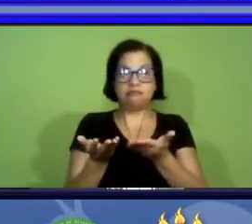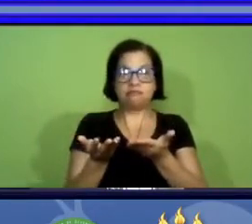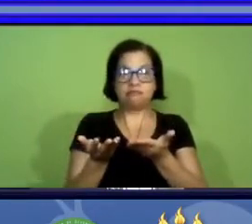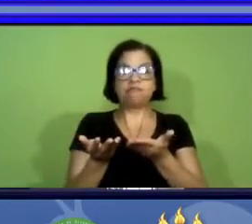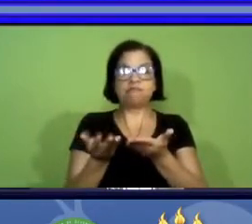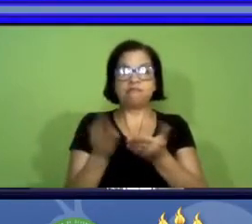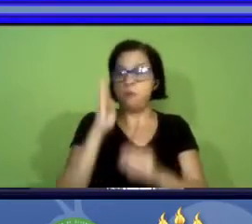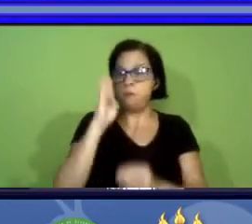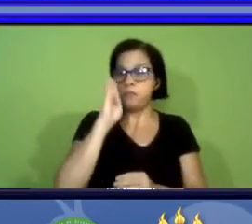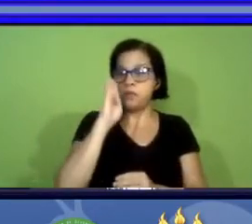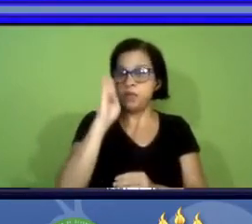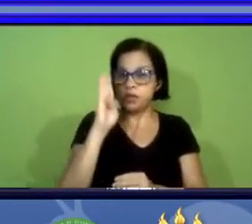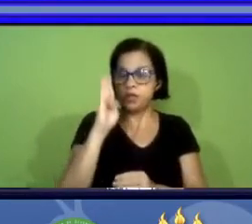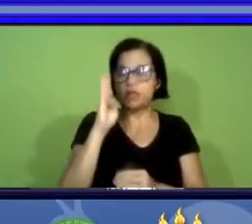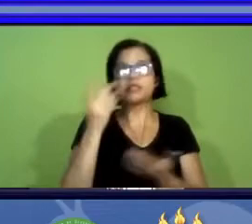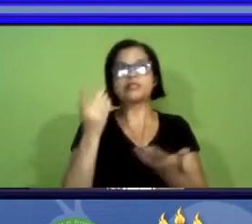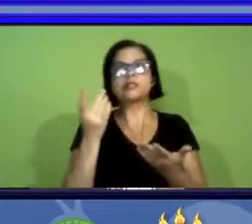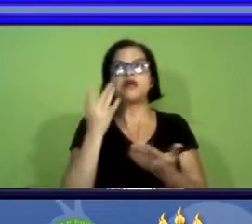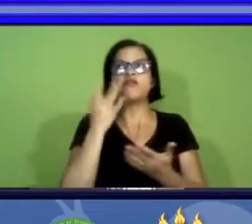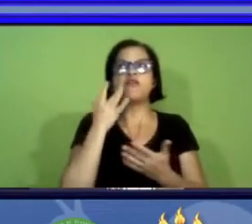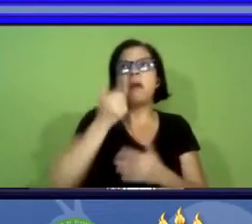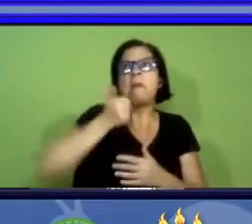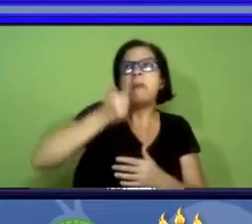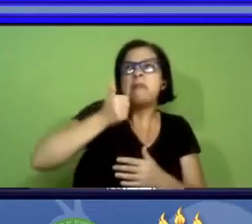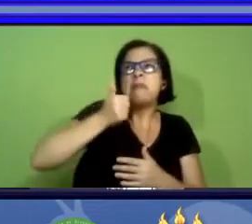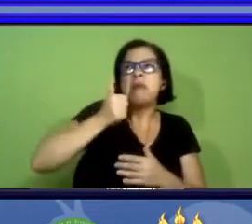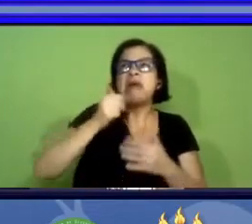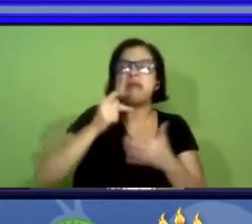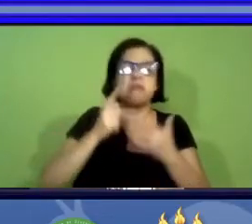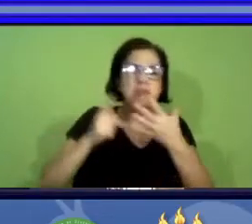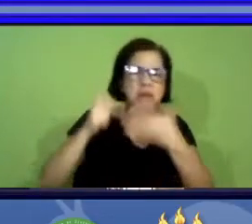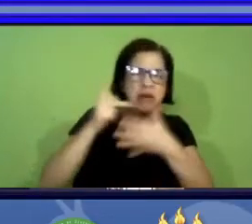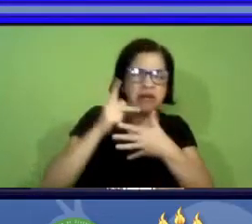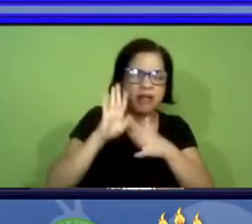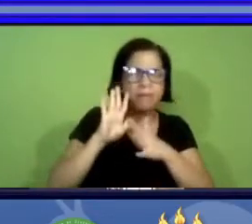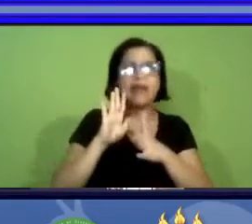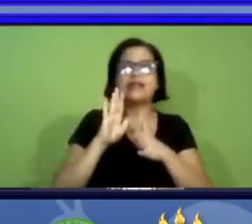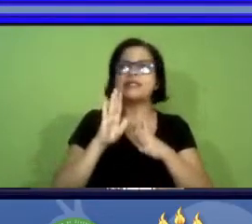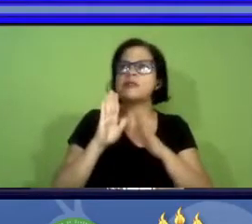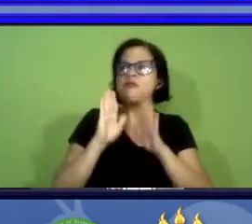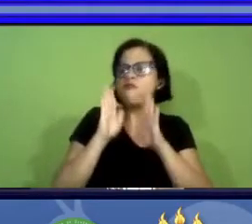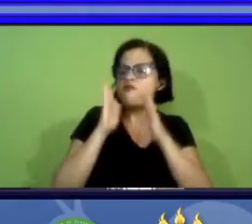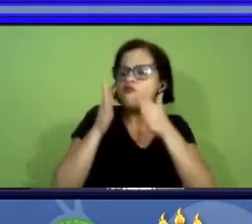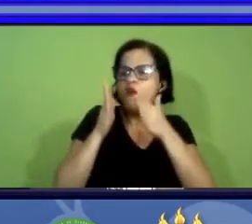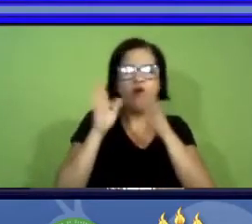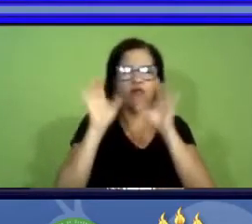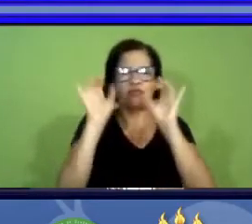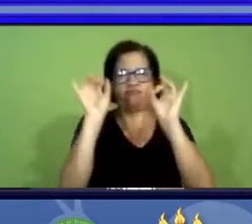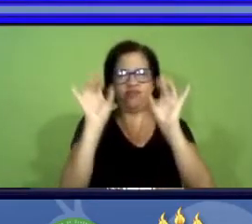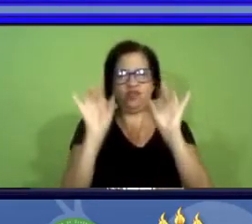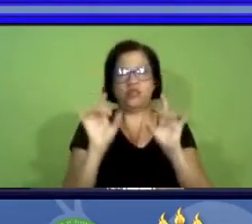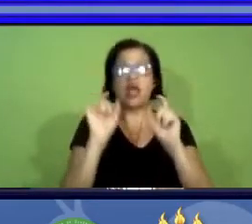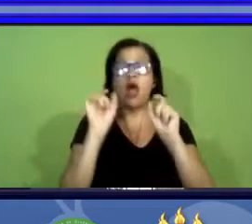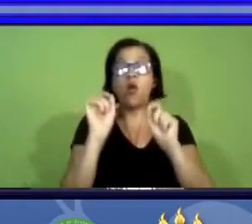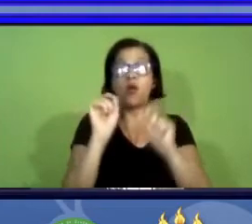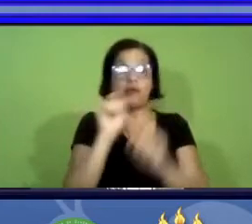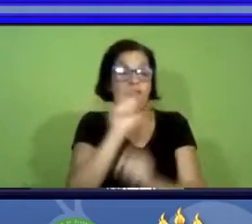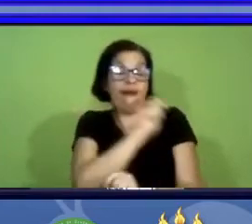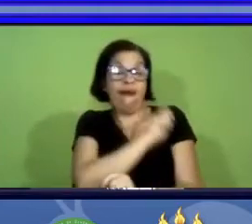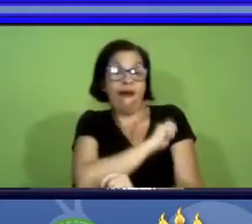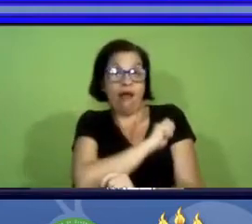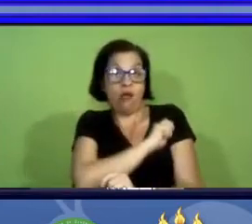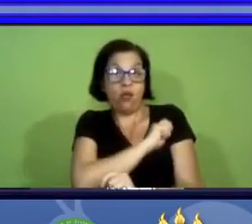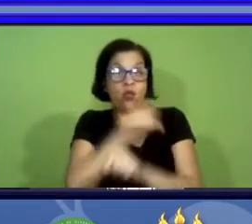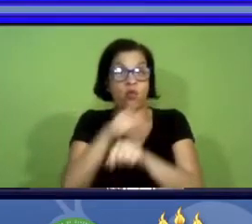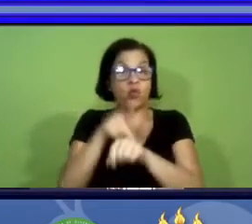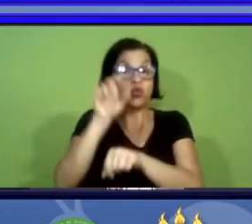prioridade eu não diria prioridade mas uma ênfase especial para que os alunos de pós-graduação